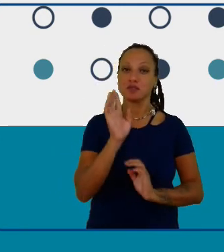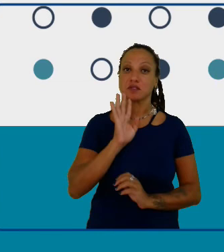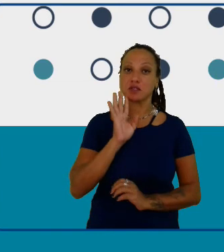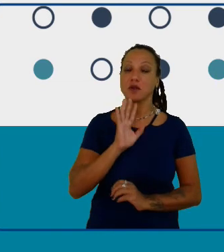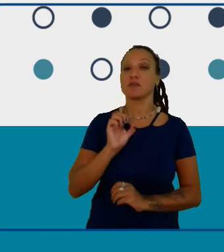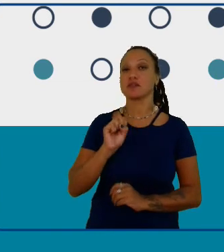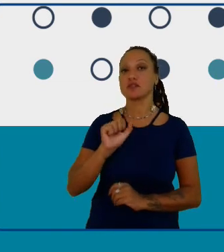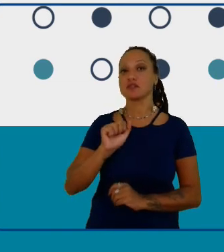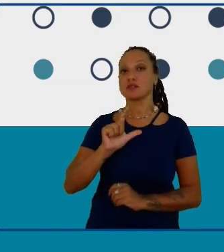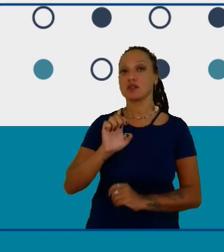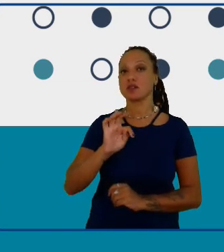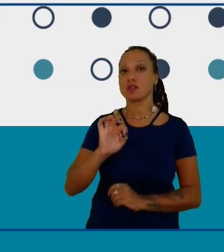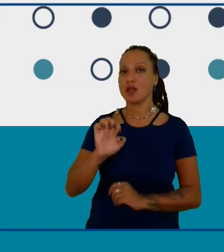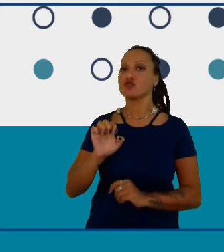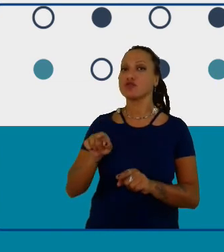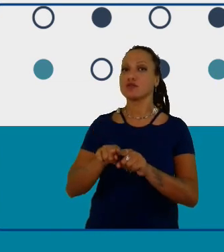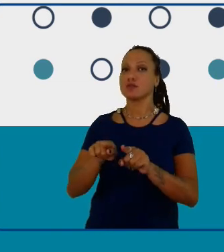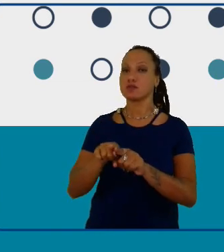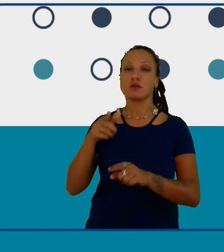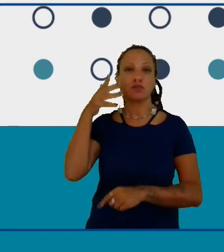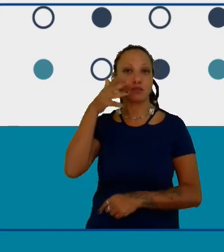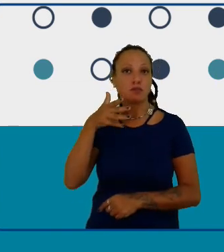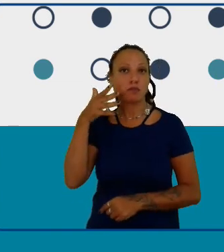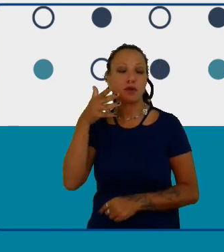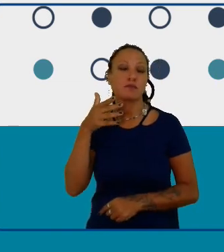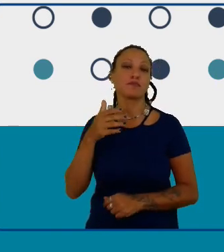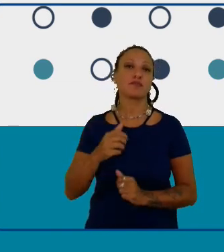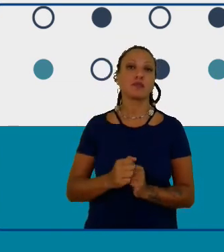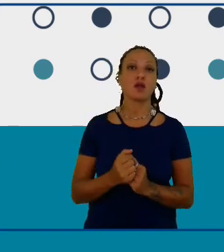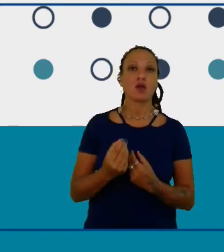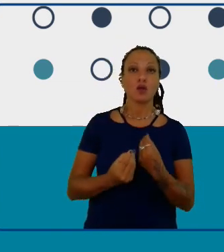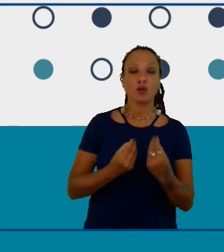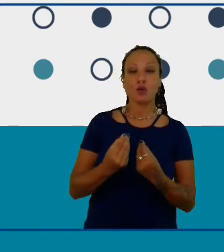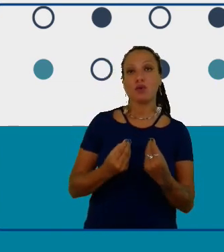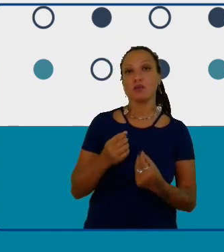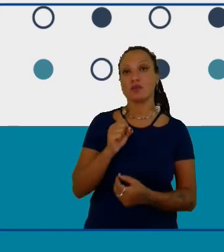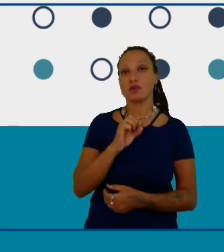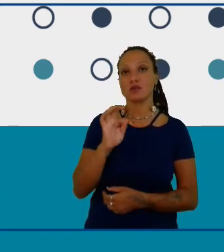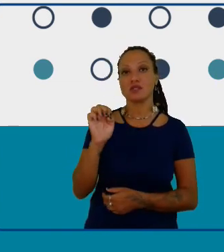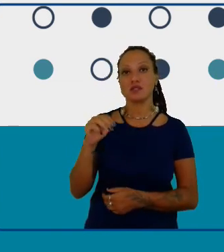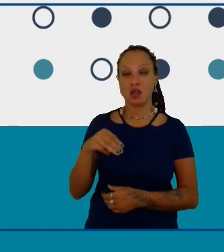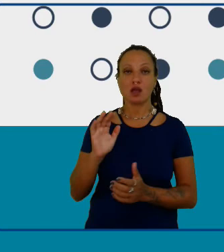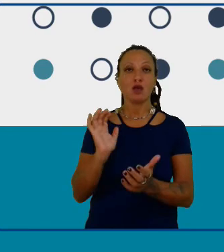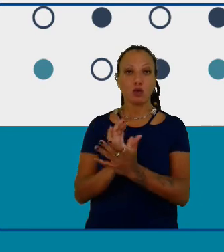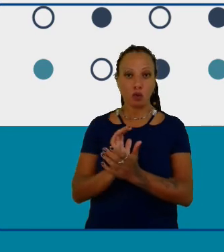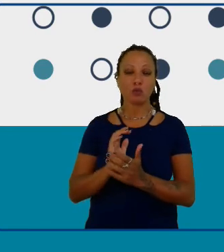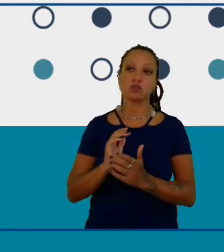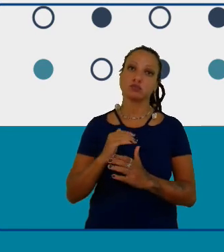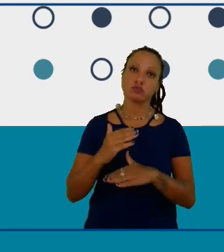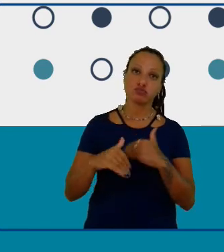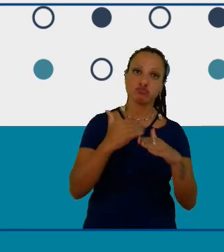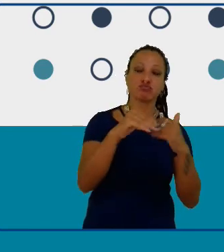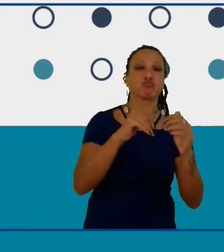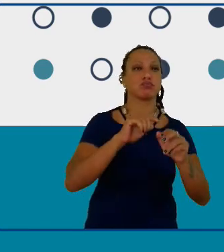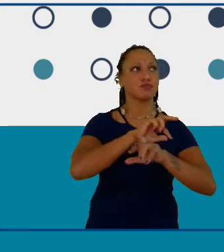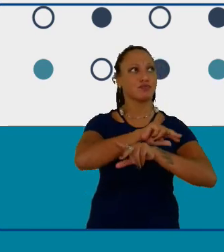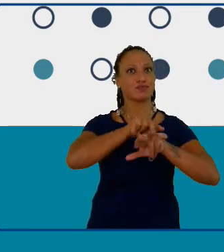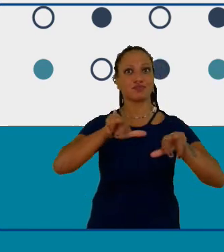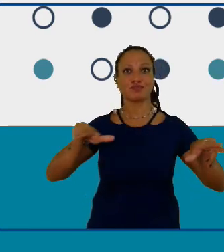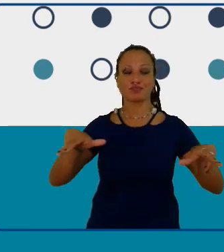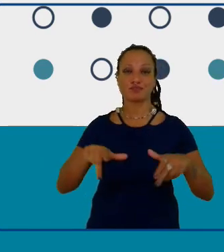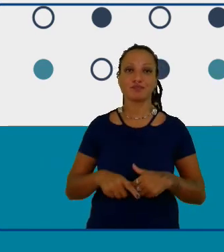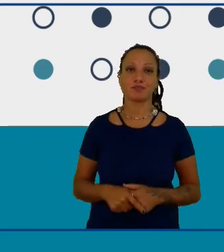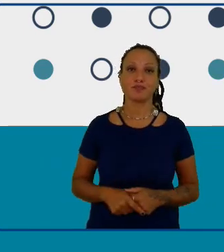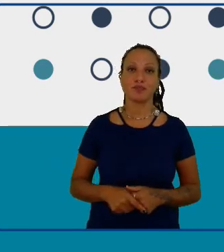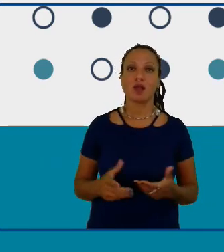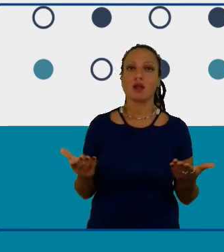o STEM Club são promotores dessas competências gerais e agora eu queria voltar e fazer mais uma pergunta